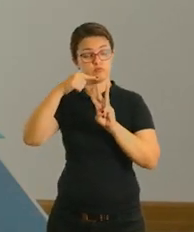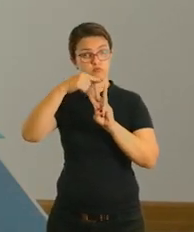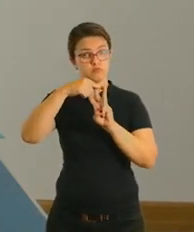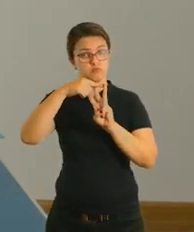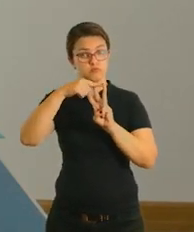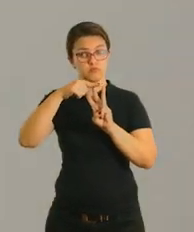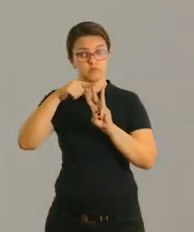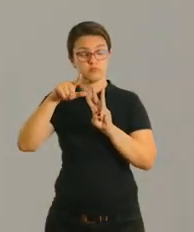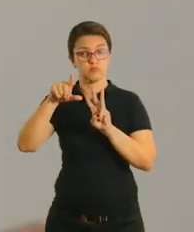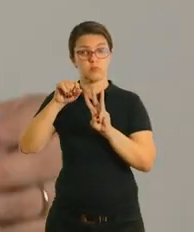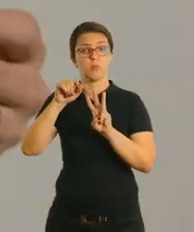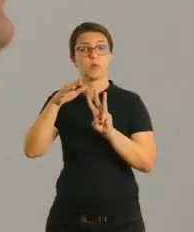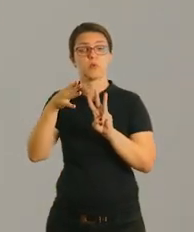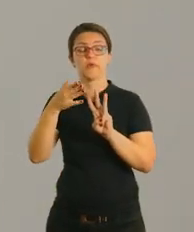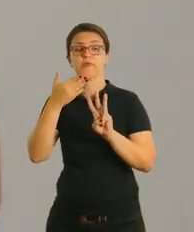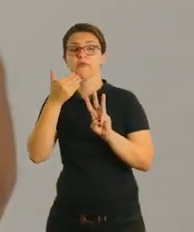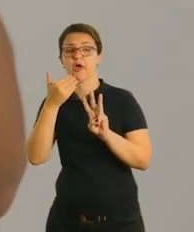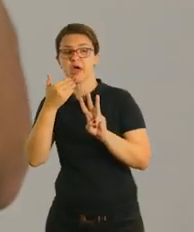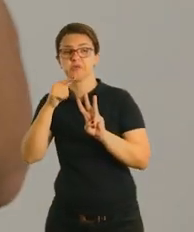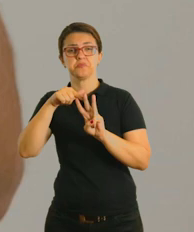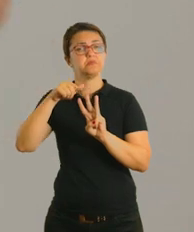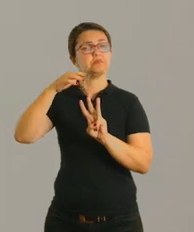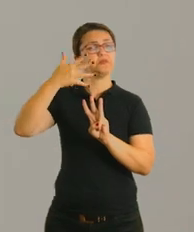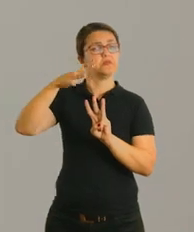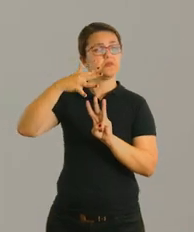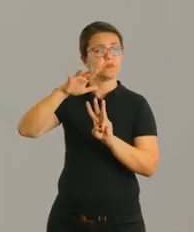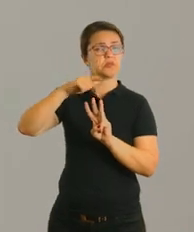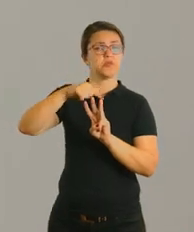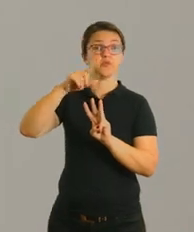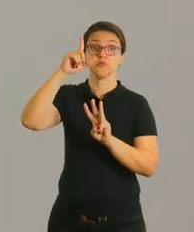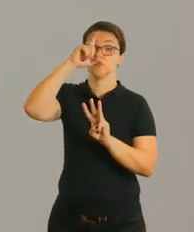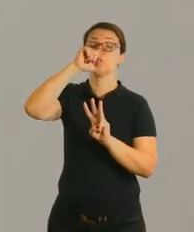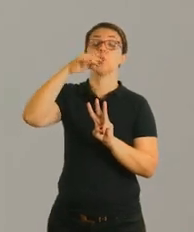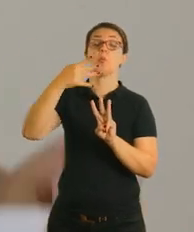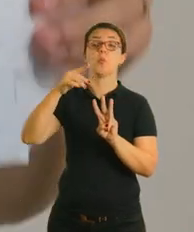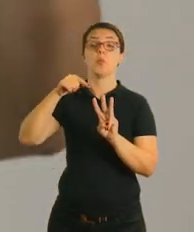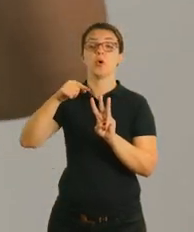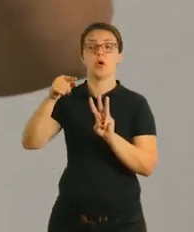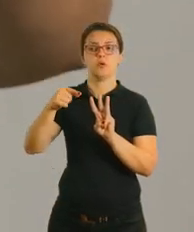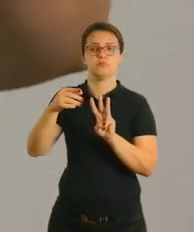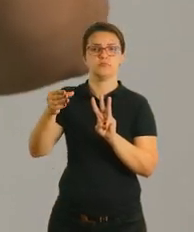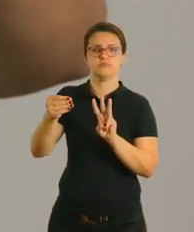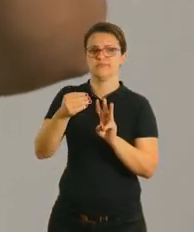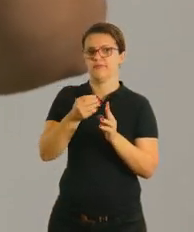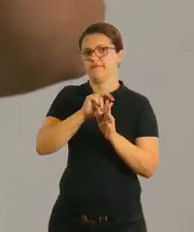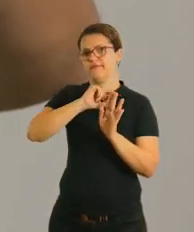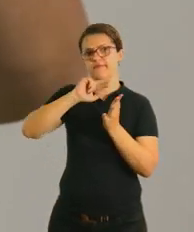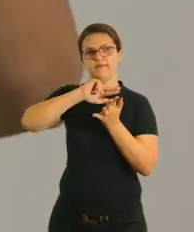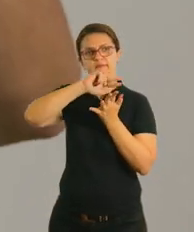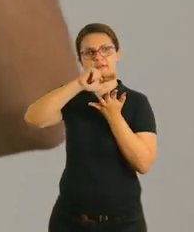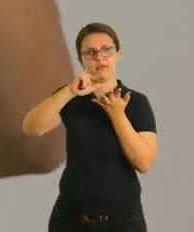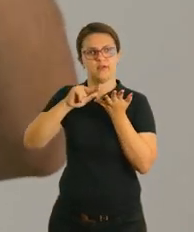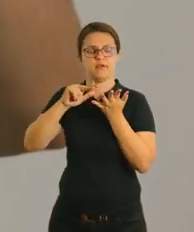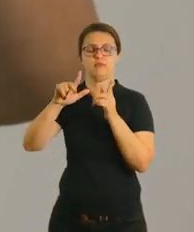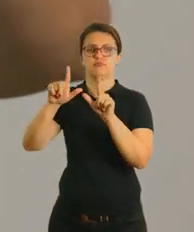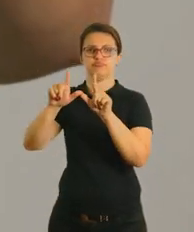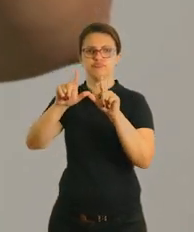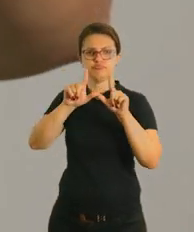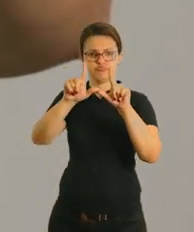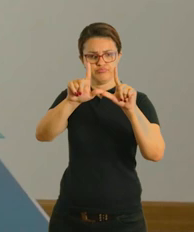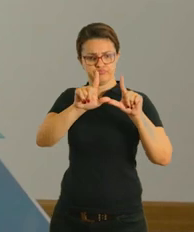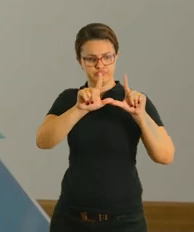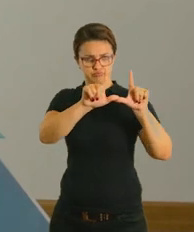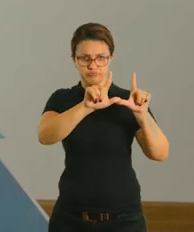achou fácil, ele achou médio ou ele achou difícil, tá bom? Lembrando, tem que ser bastante, tem que ser várias, ok?